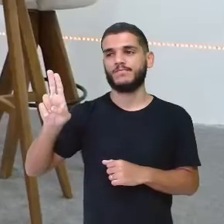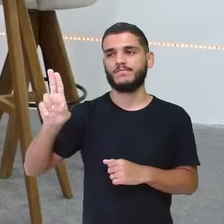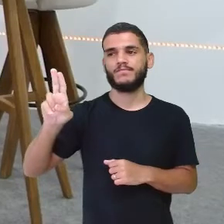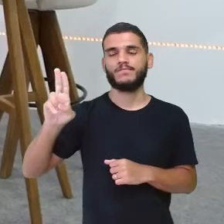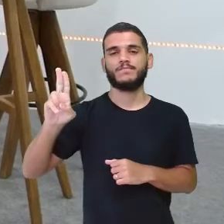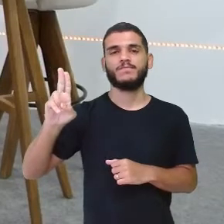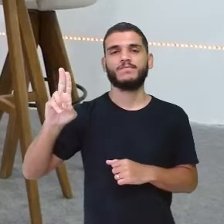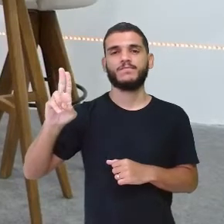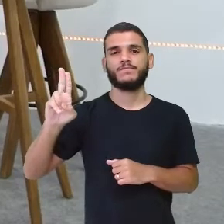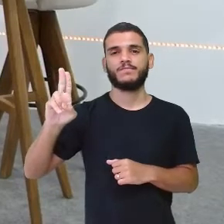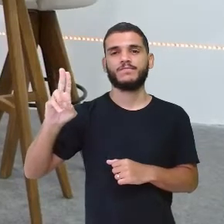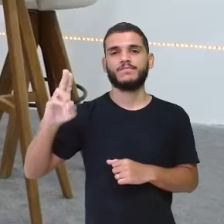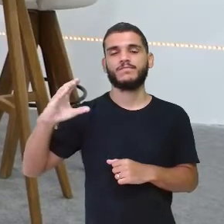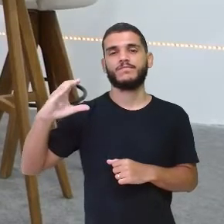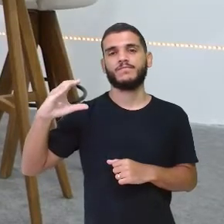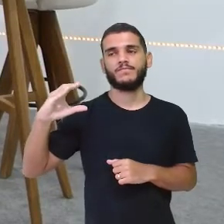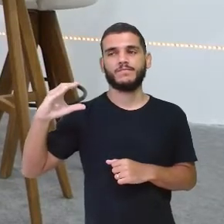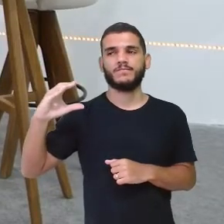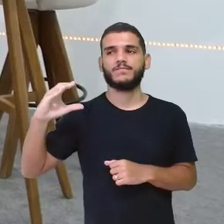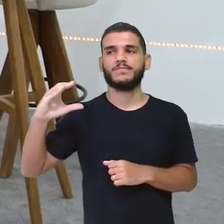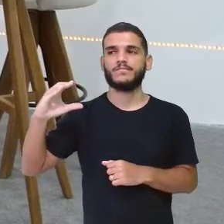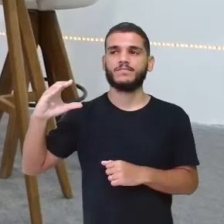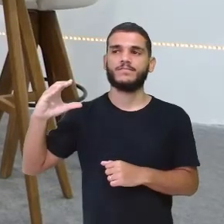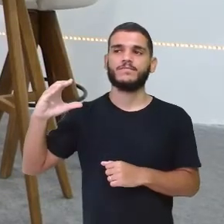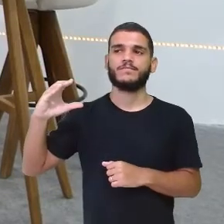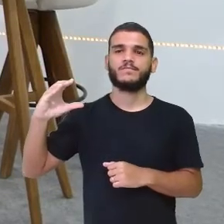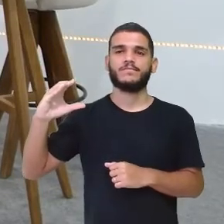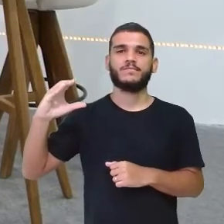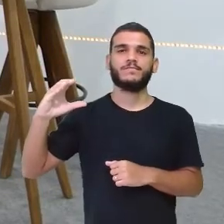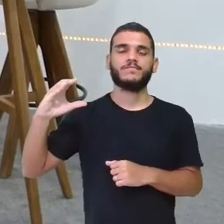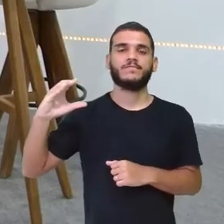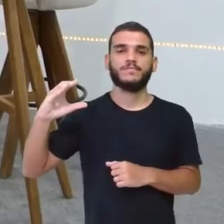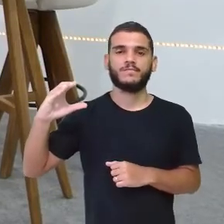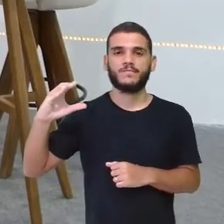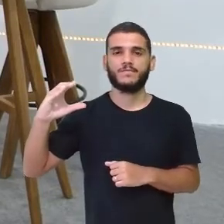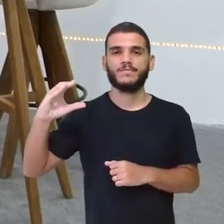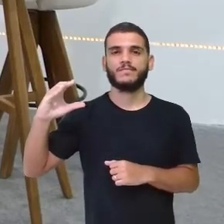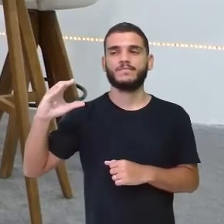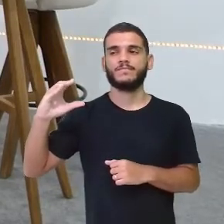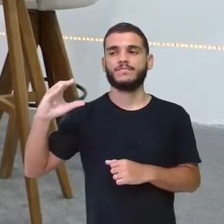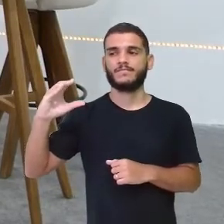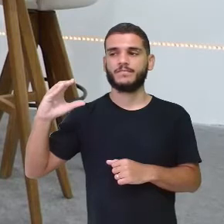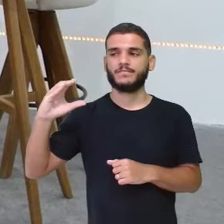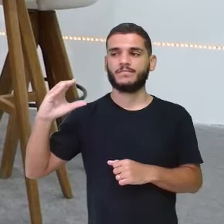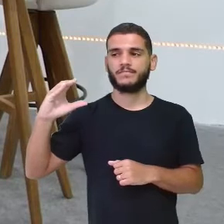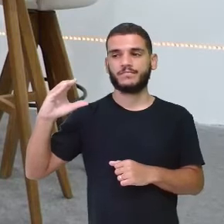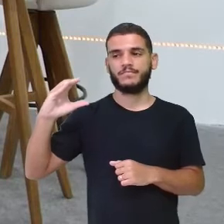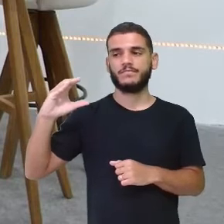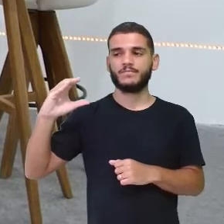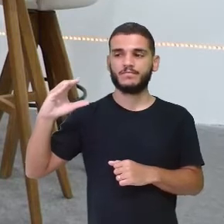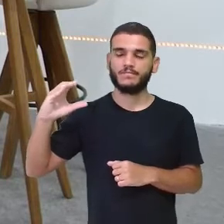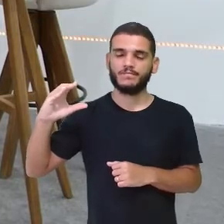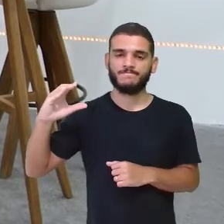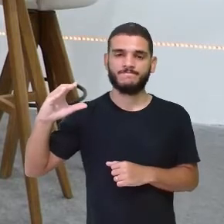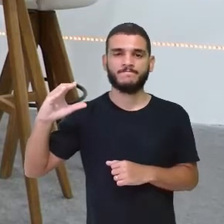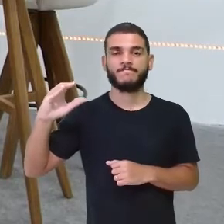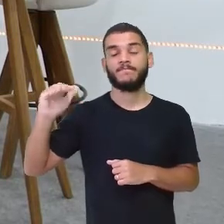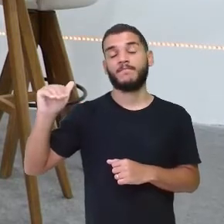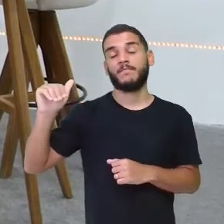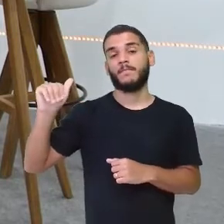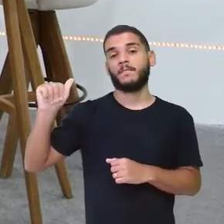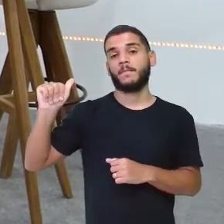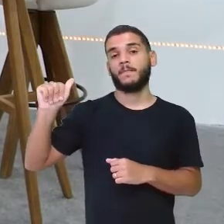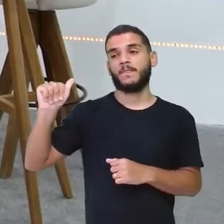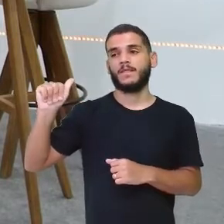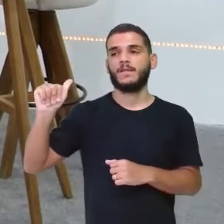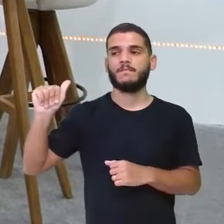Cã. Cã. E agora? C. C. Deixa eu pegar o C aqui. E o A. Tu.